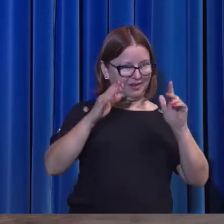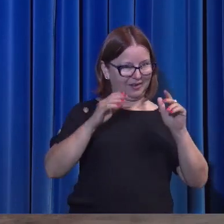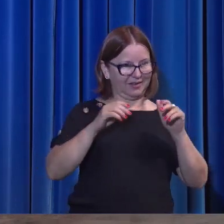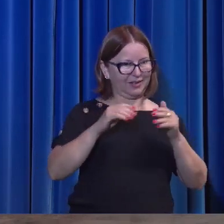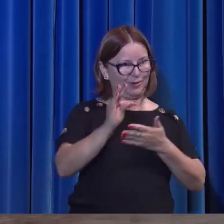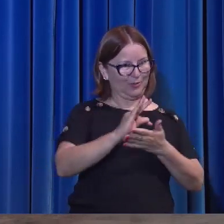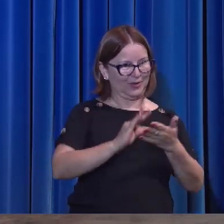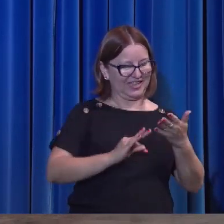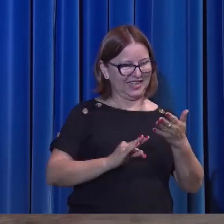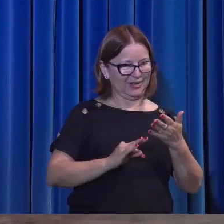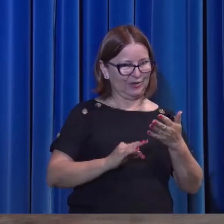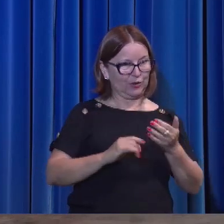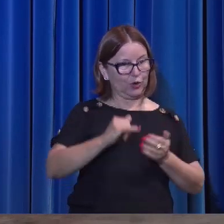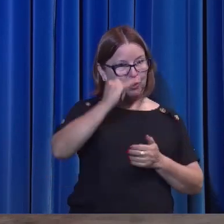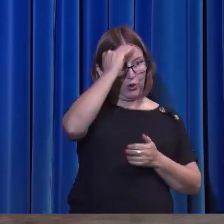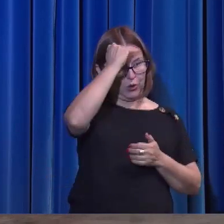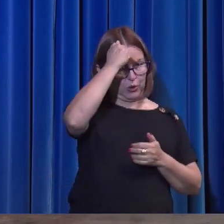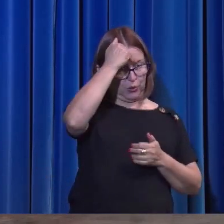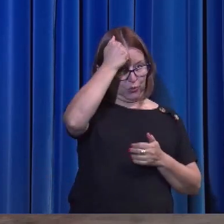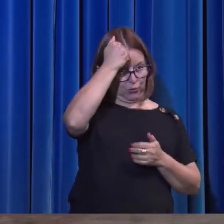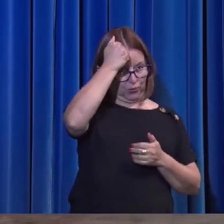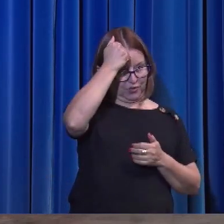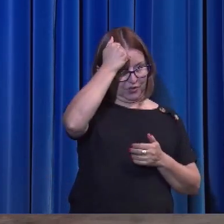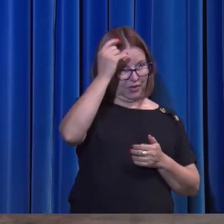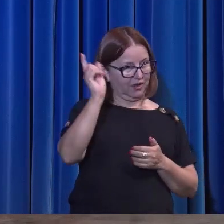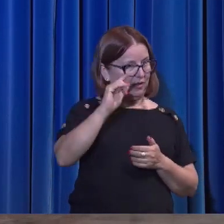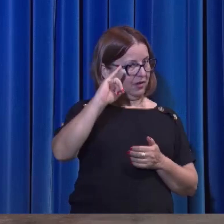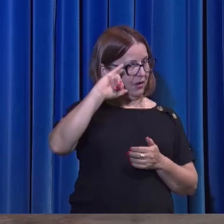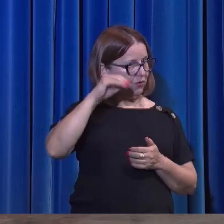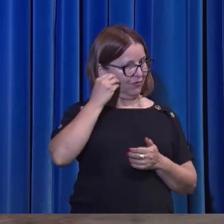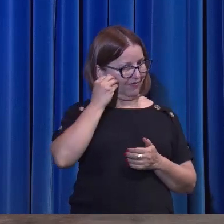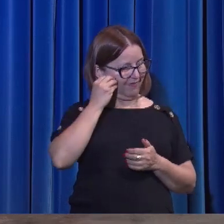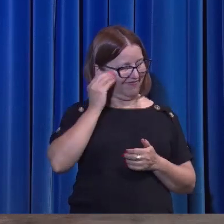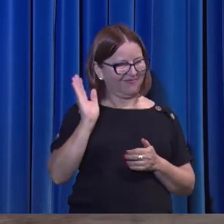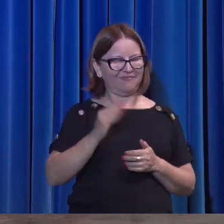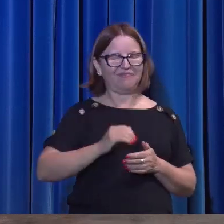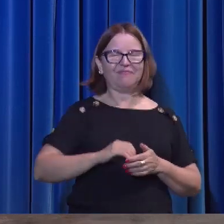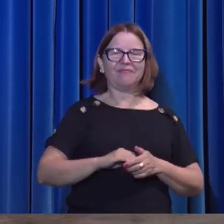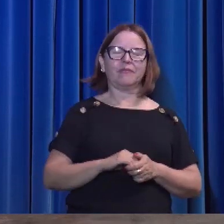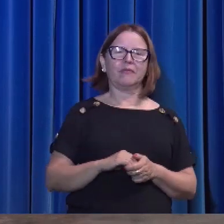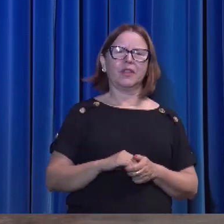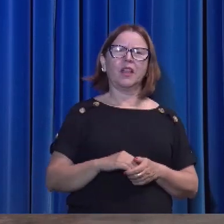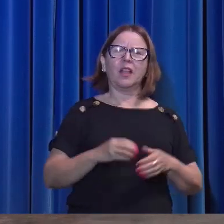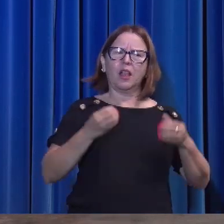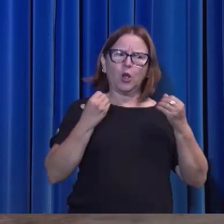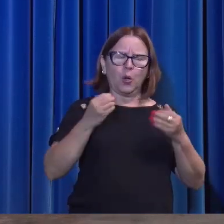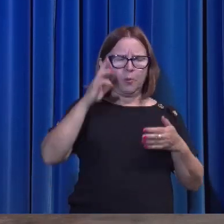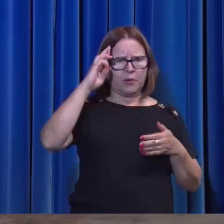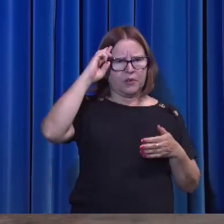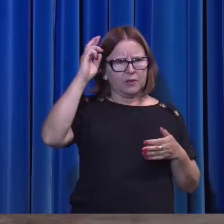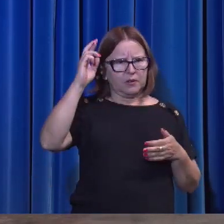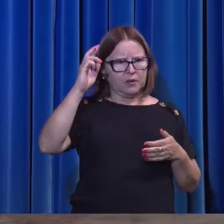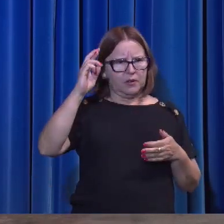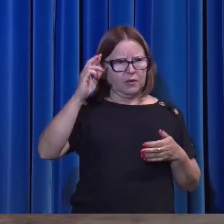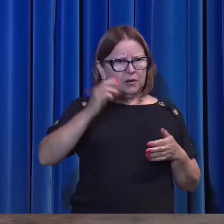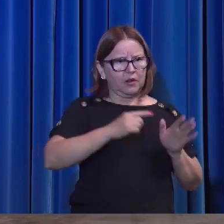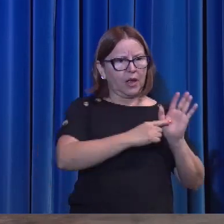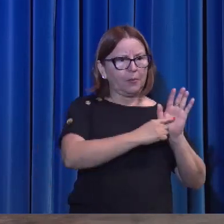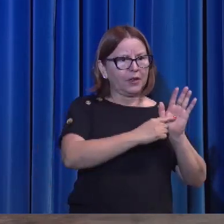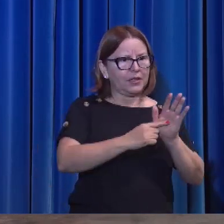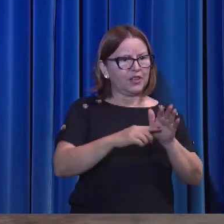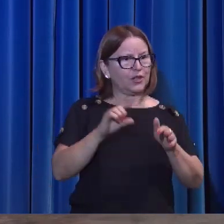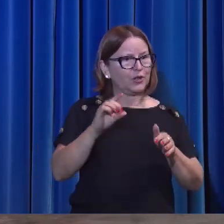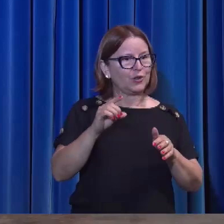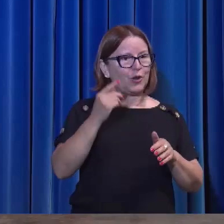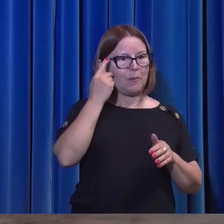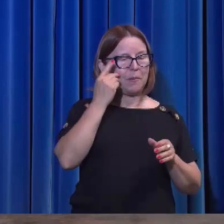Faz uma distinção muito bonita. Ele não conseguia entender como o Senhor poderia parecer aos discípulos sem